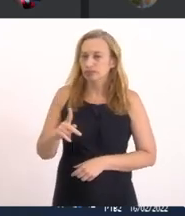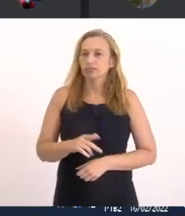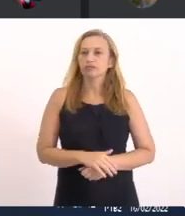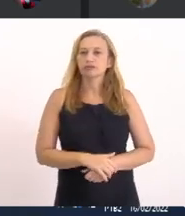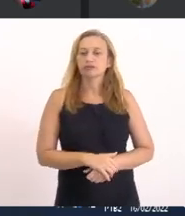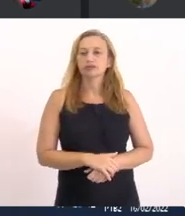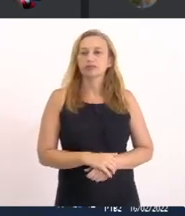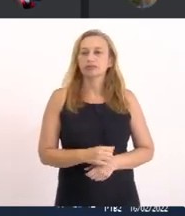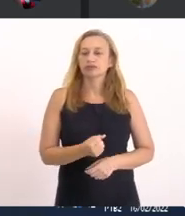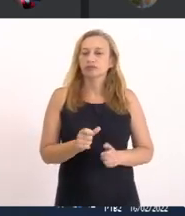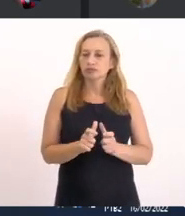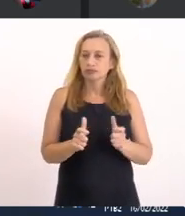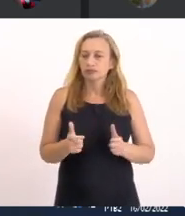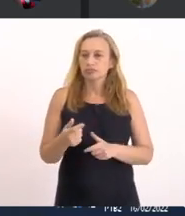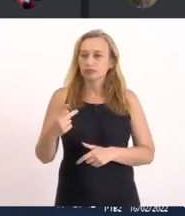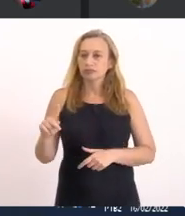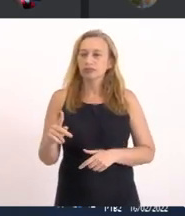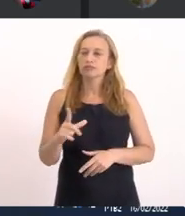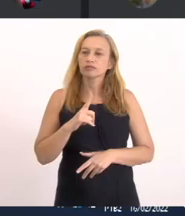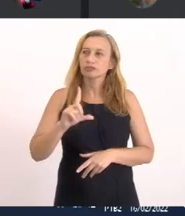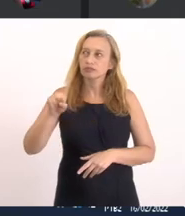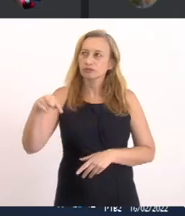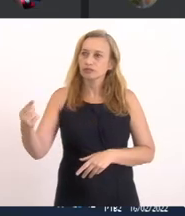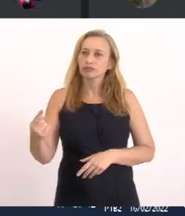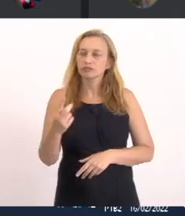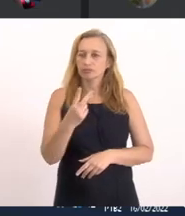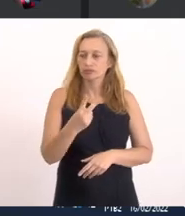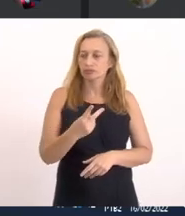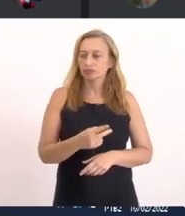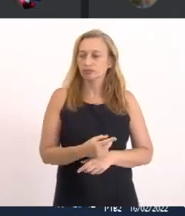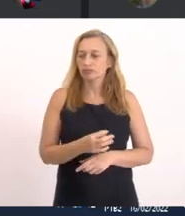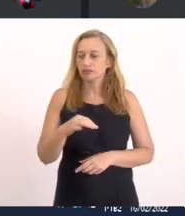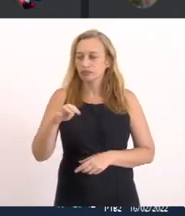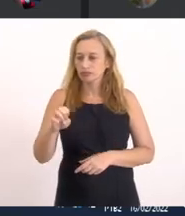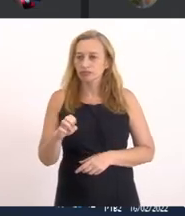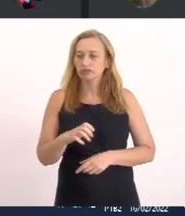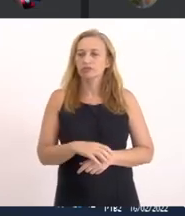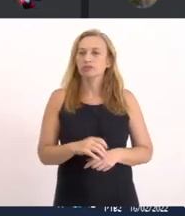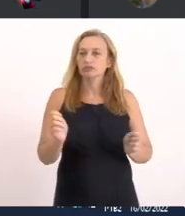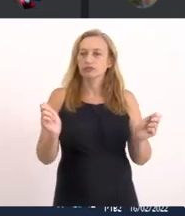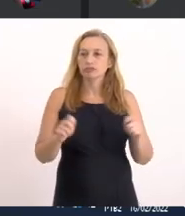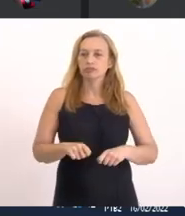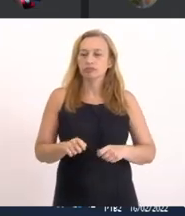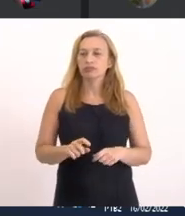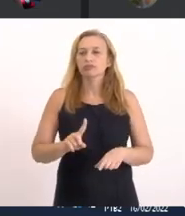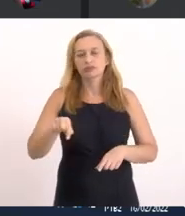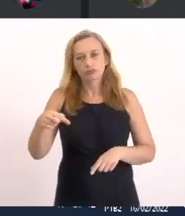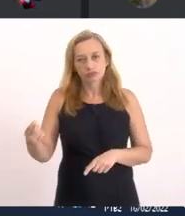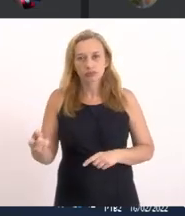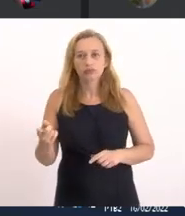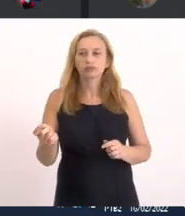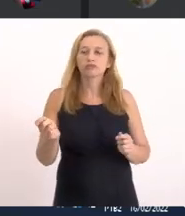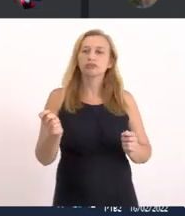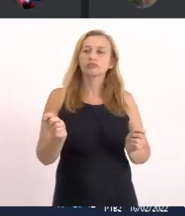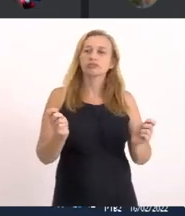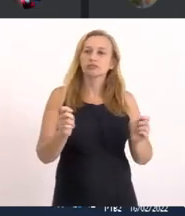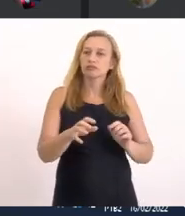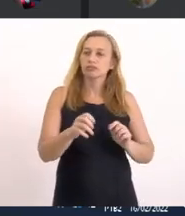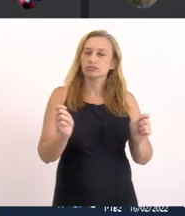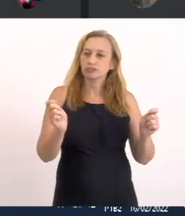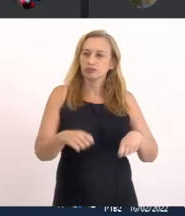Que tem lá É muito grande A gente também Tem duas outras Essa Ete Ela tem uma captação E depois Dessa captação dela